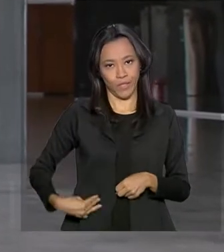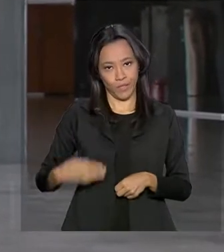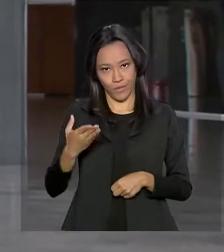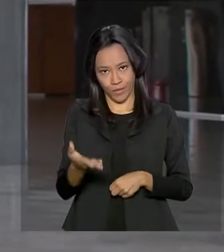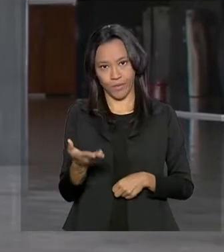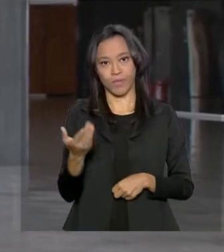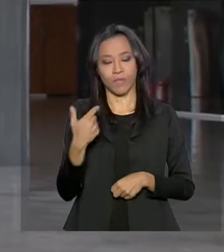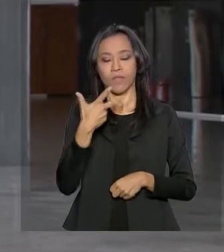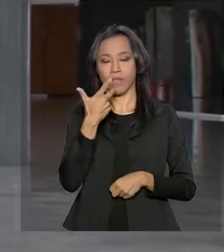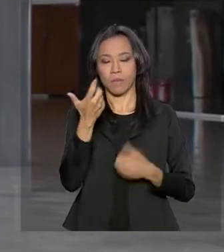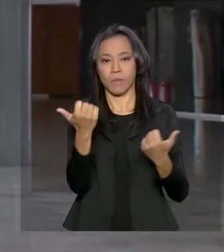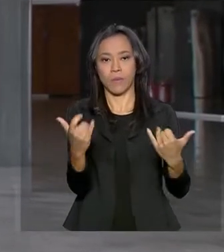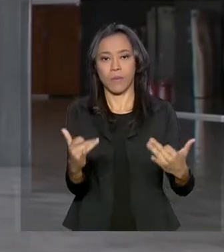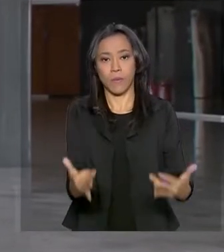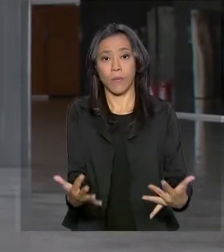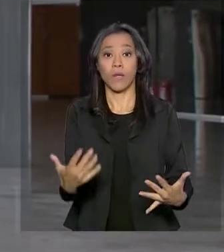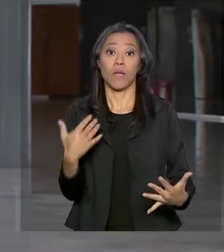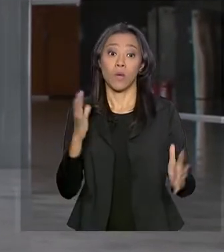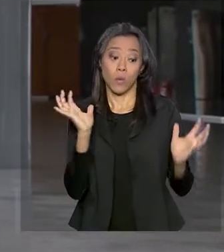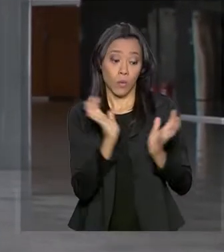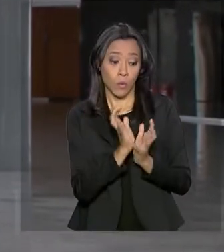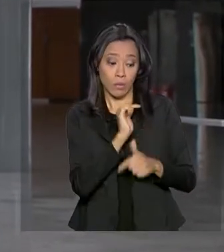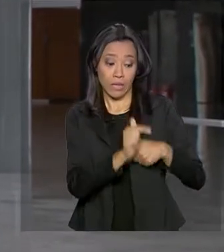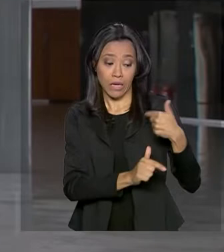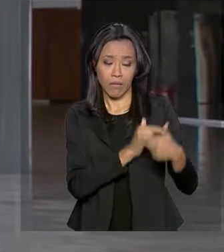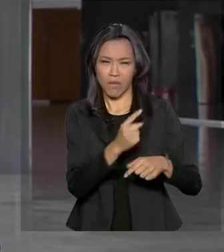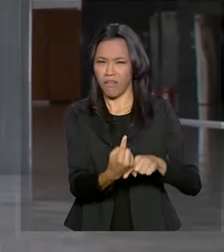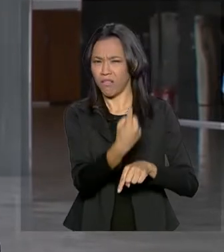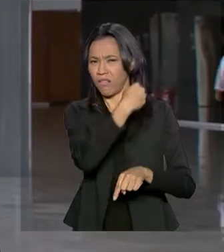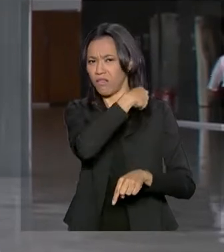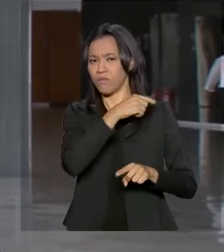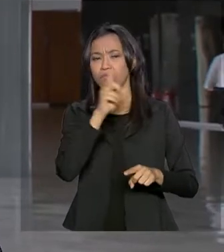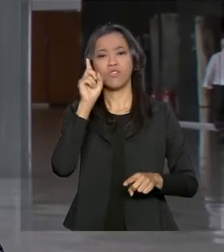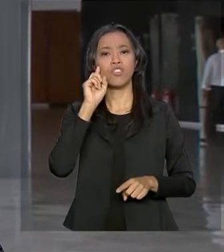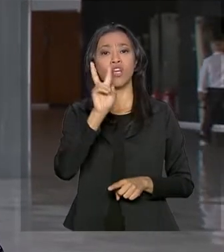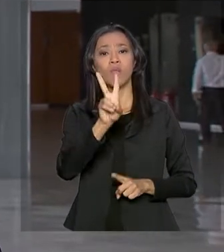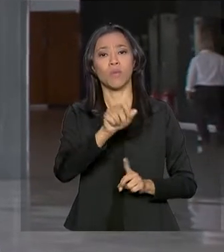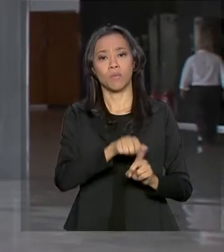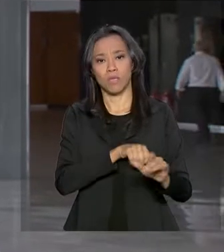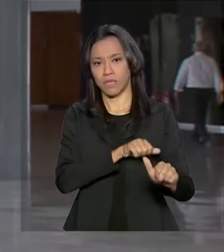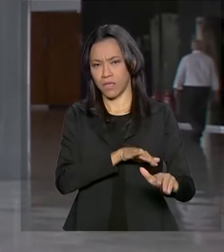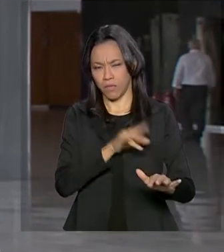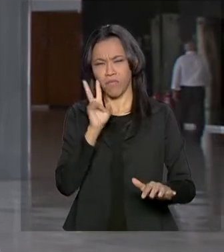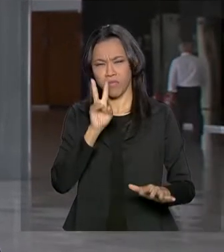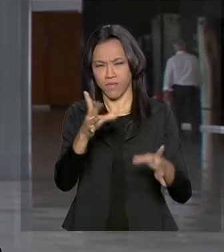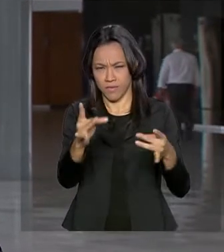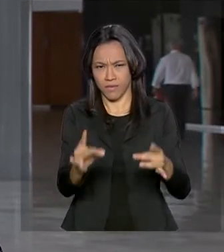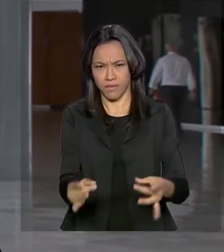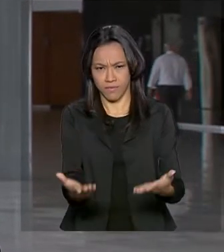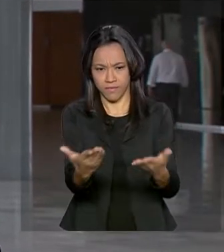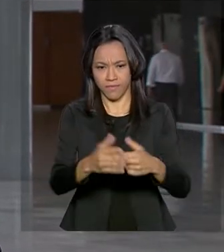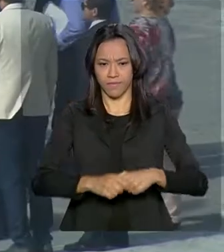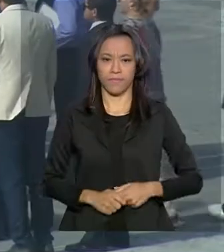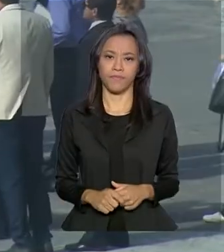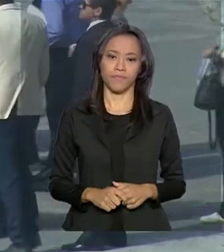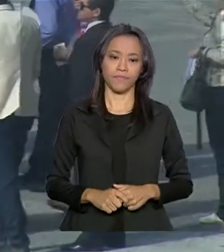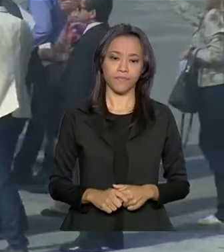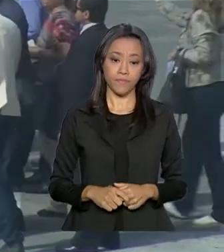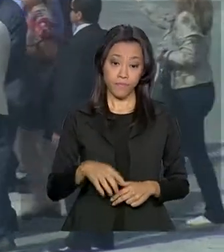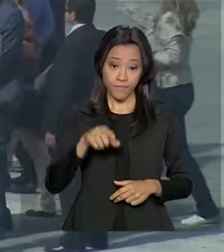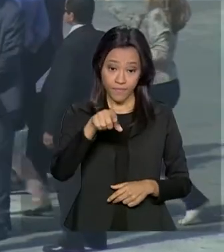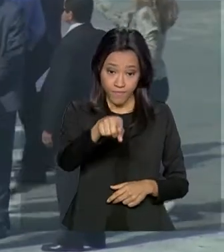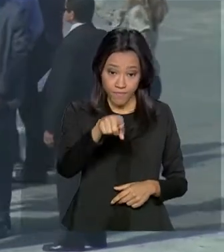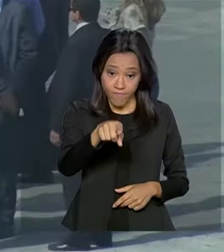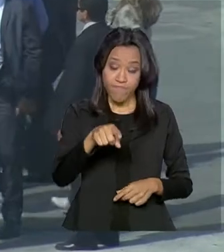Twitter. As equipes trabalham desde o dia 2 de setembro. Vamos ver os detalhes na reportagem. Ricardo